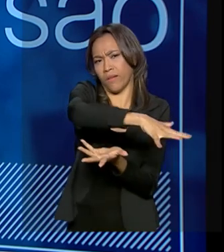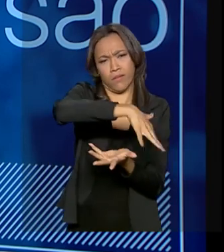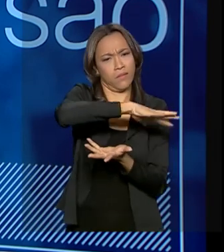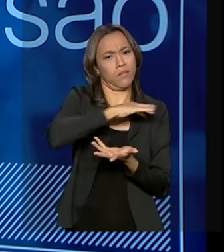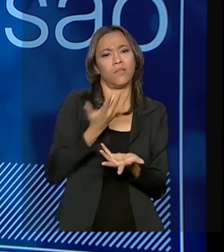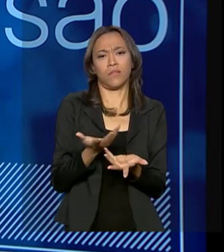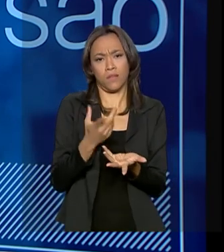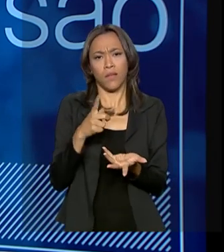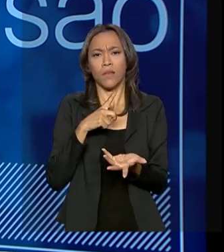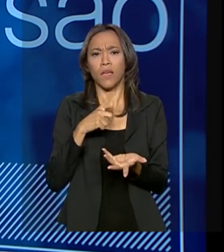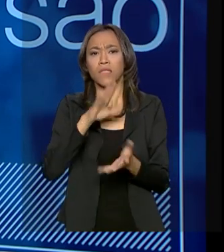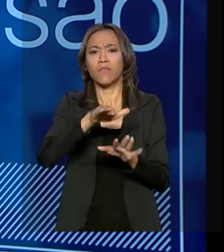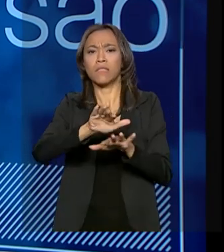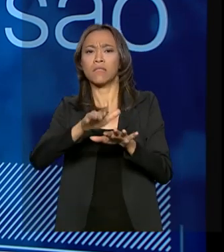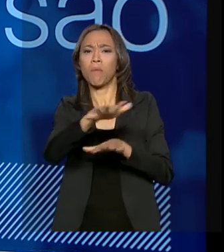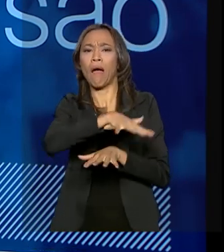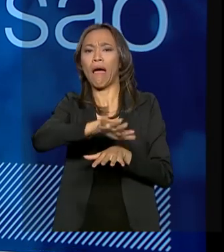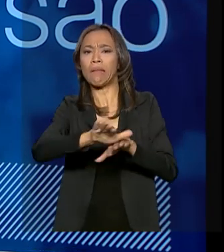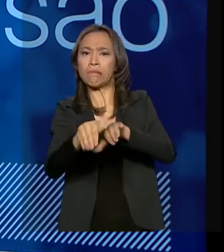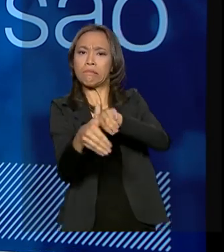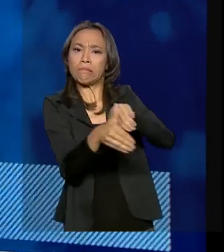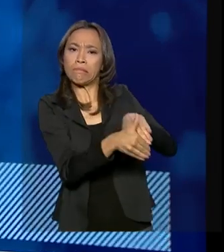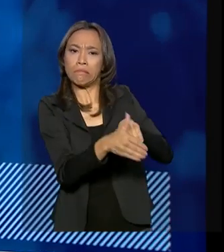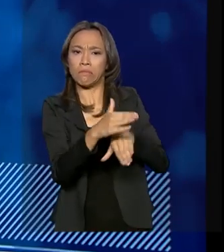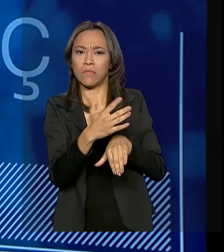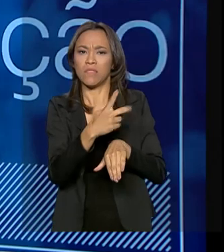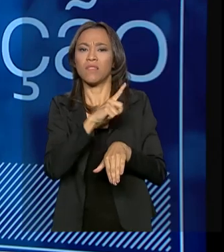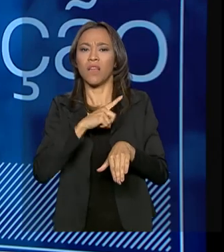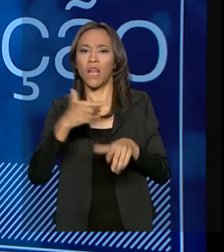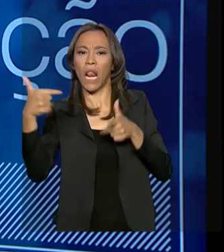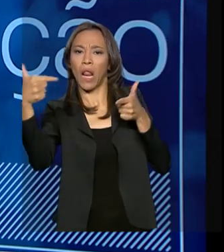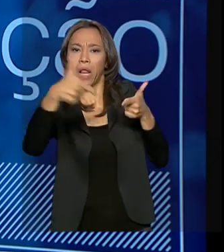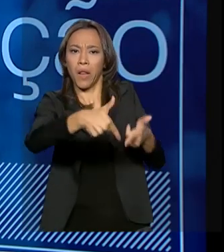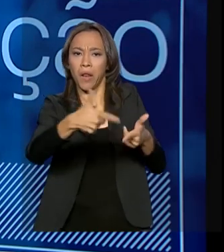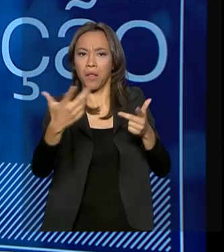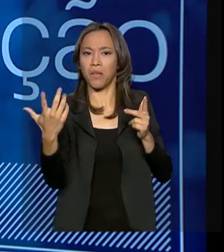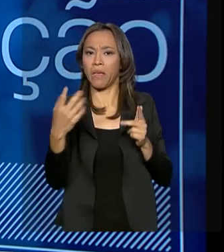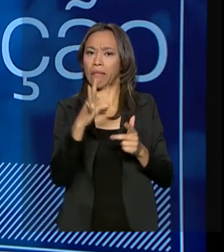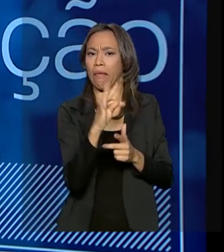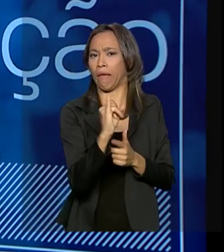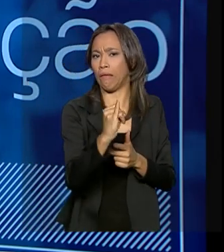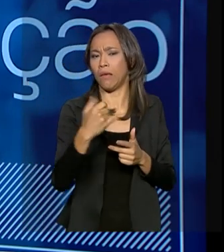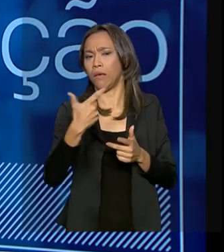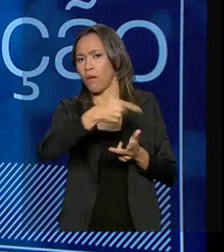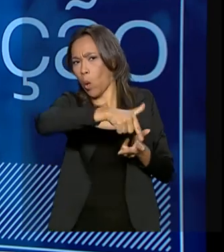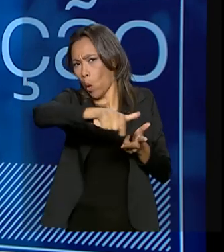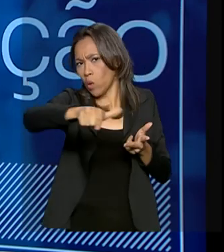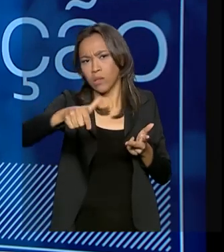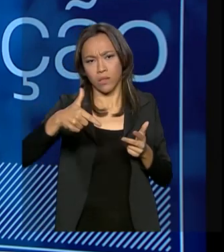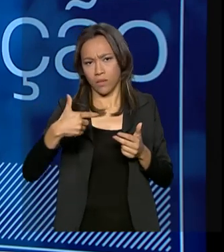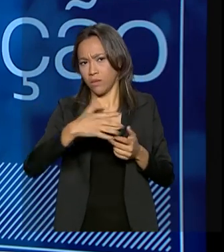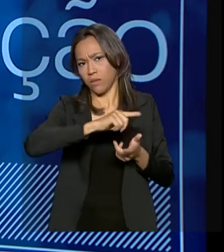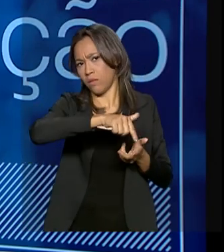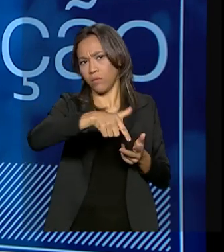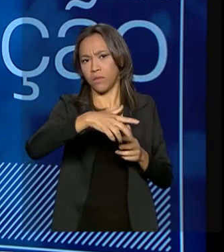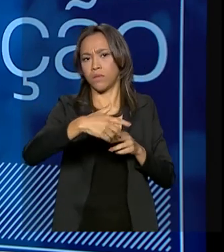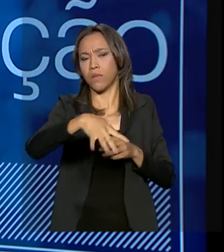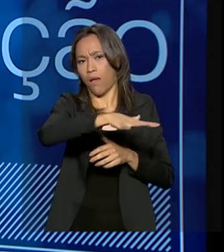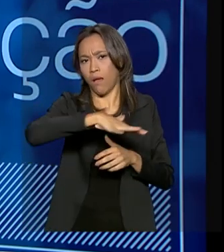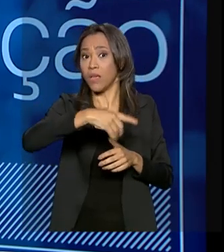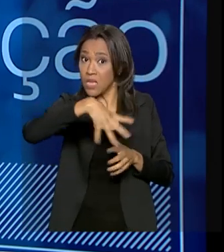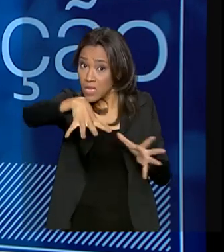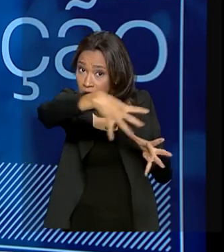aquelas áreas que normalmente sofrem mais críticas que em todo o banco, a área de TI, de back-office, essas áreas são